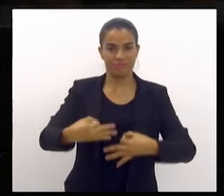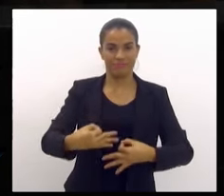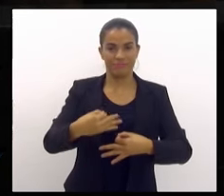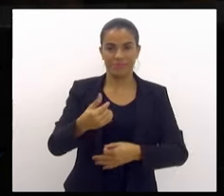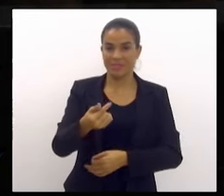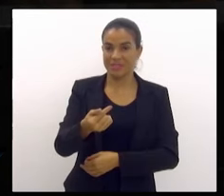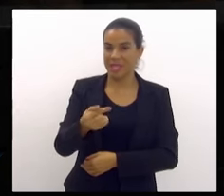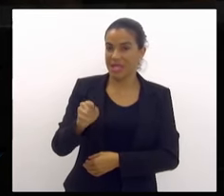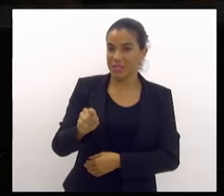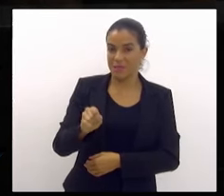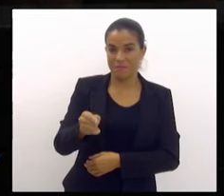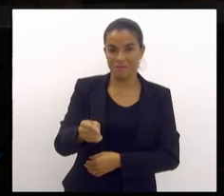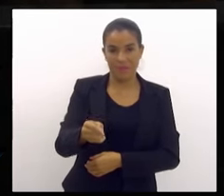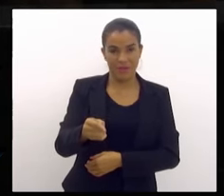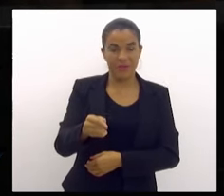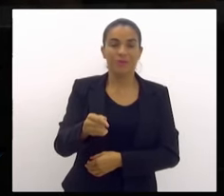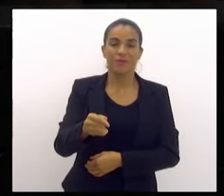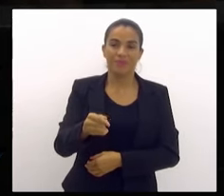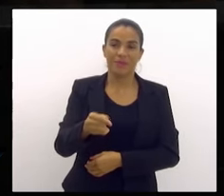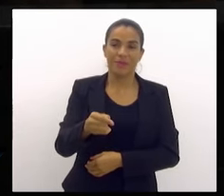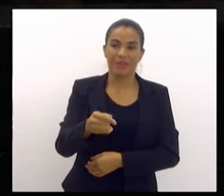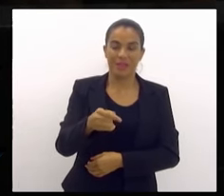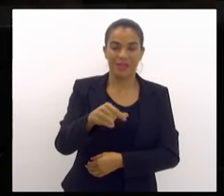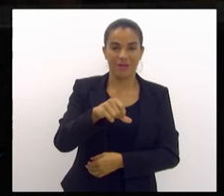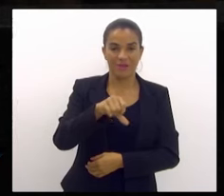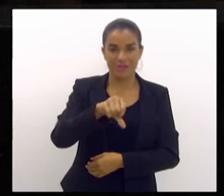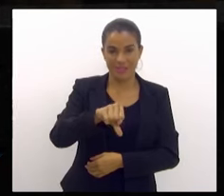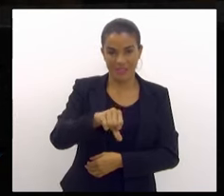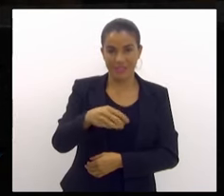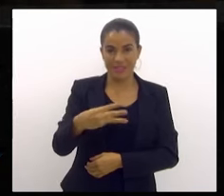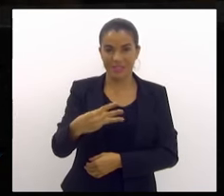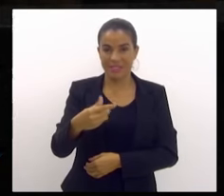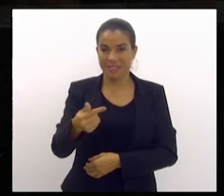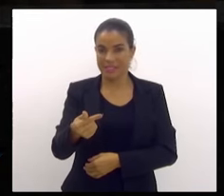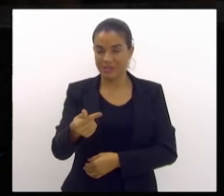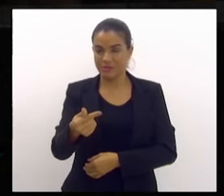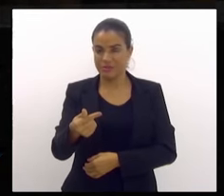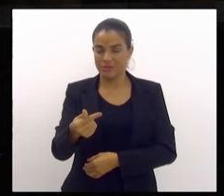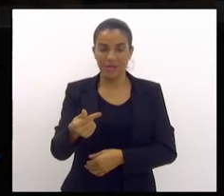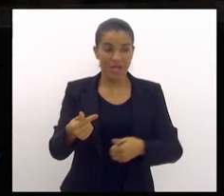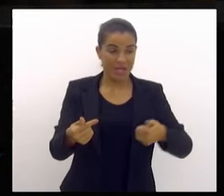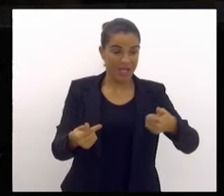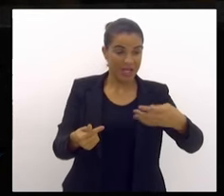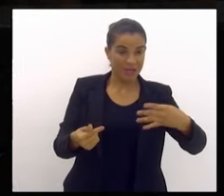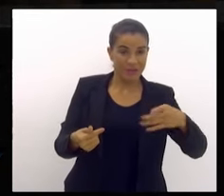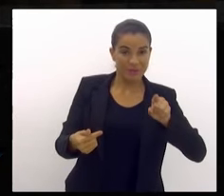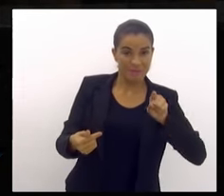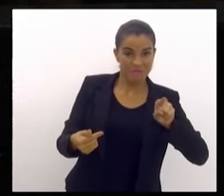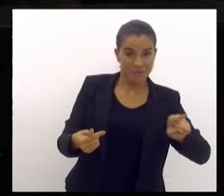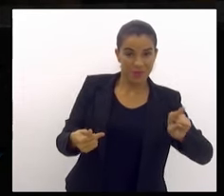7.937. Se tem 14 mil